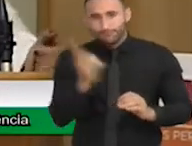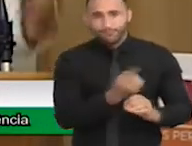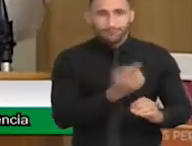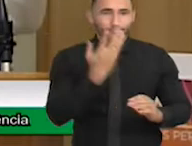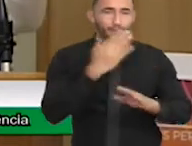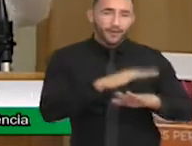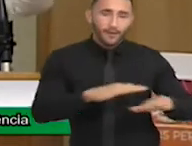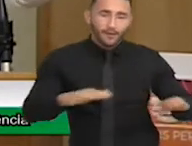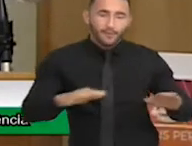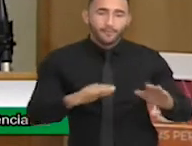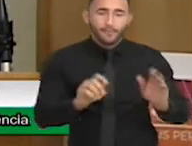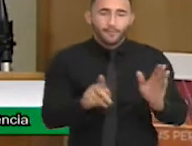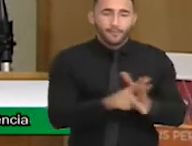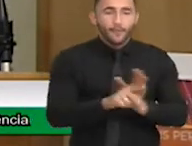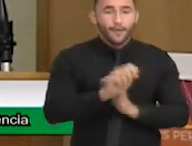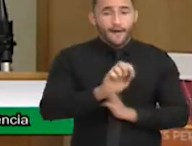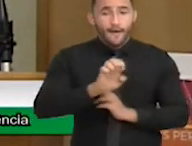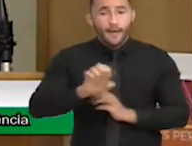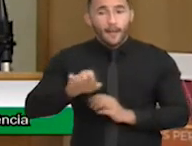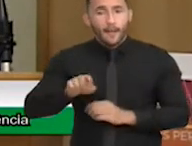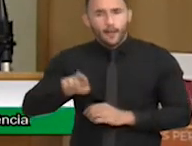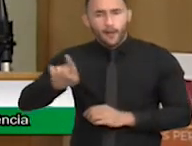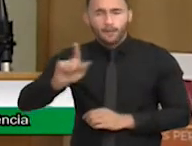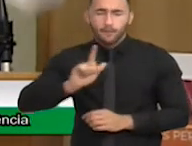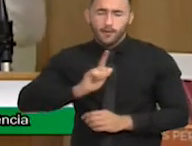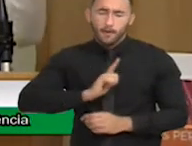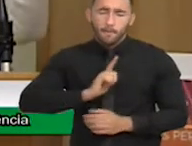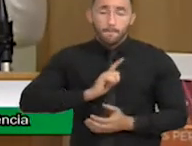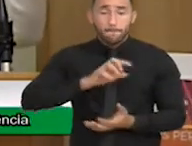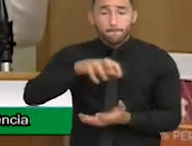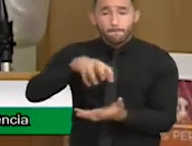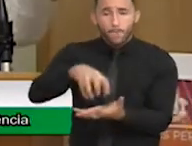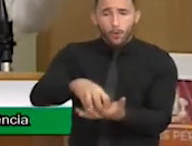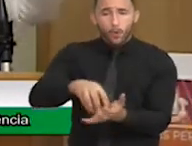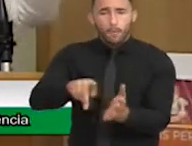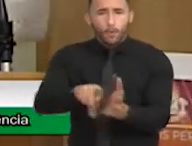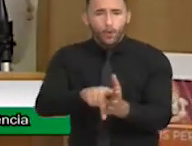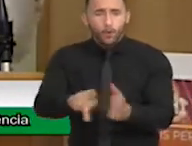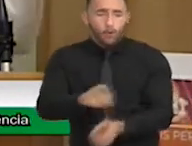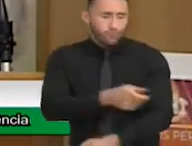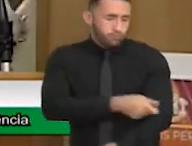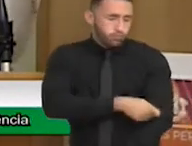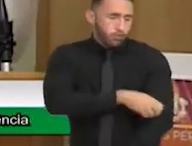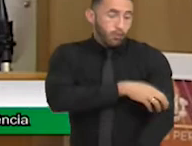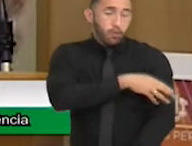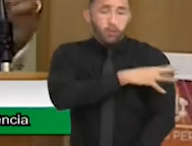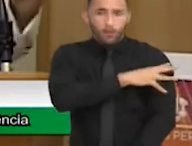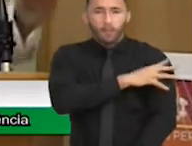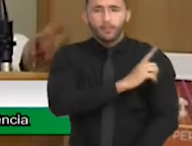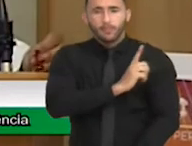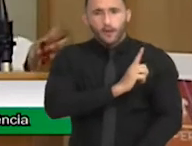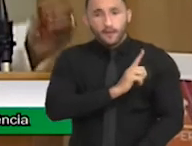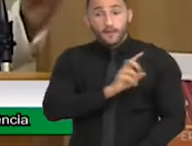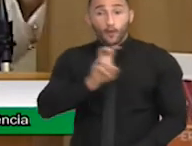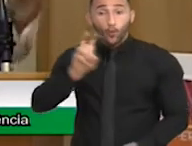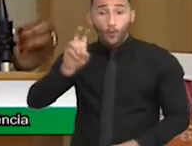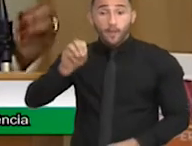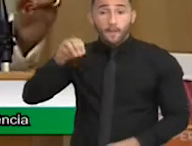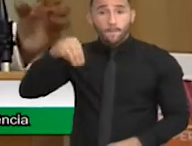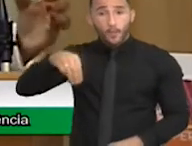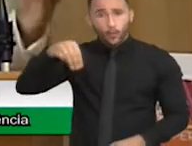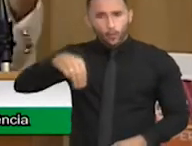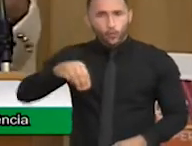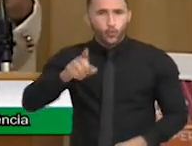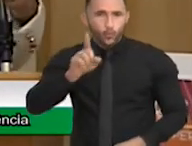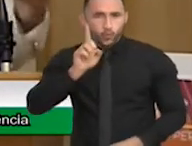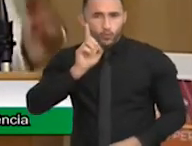infantil, essa criança participa dos polos. E no ensino fundamental, a criança tem 50 minutos de